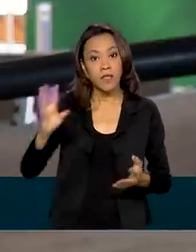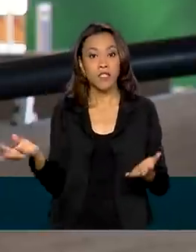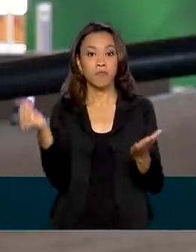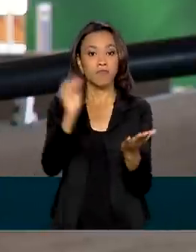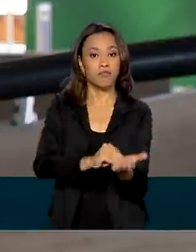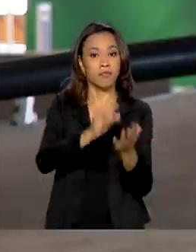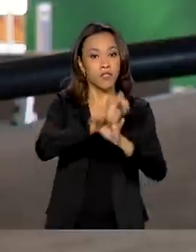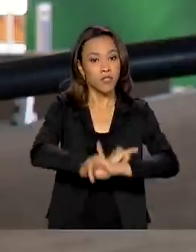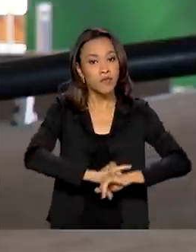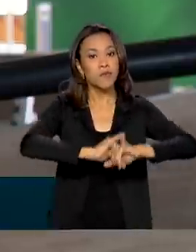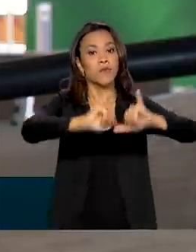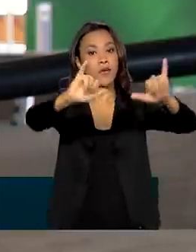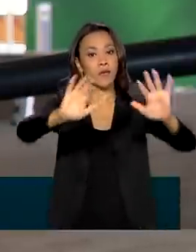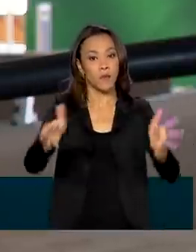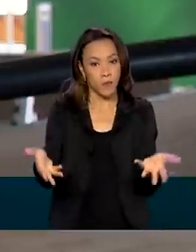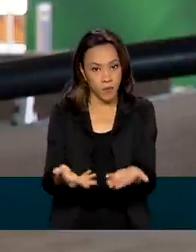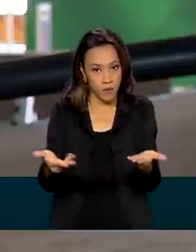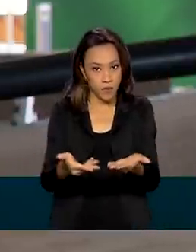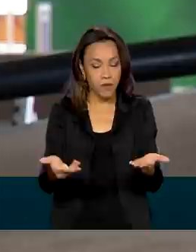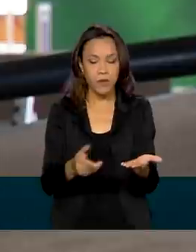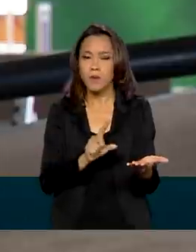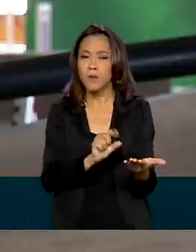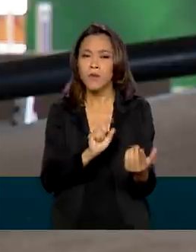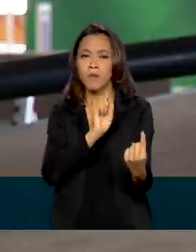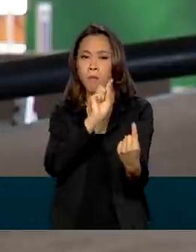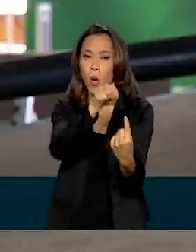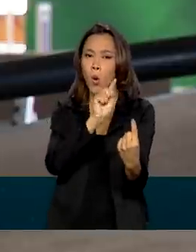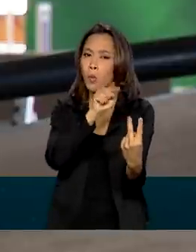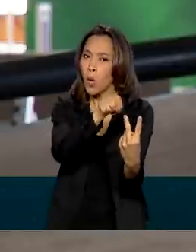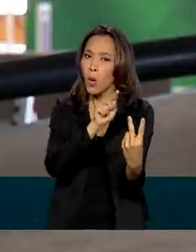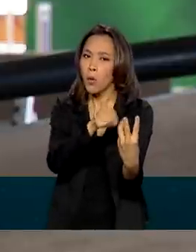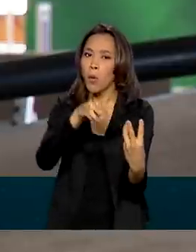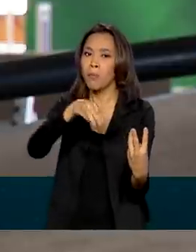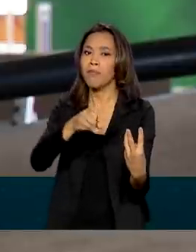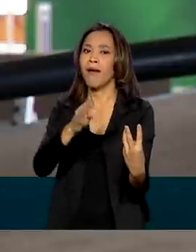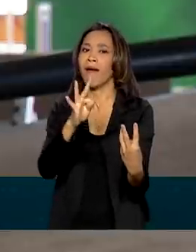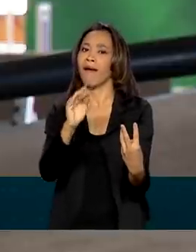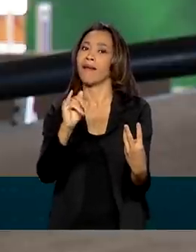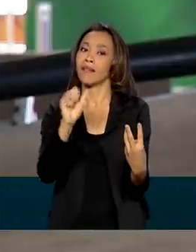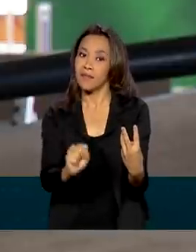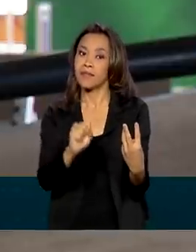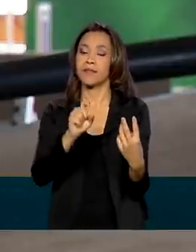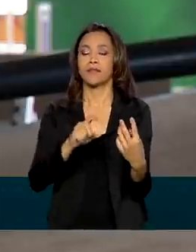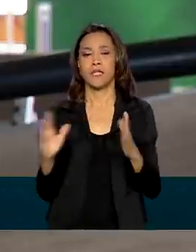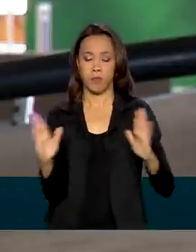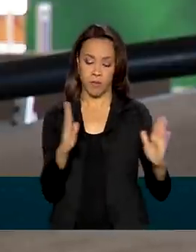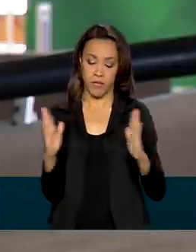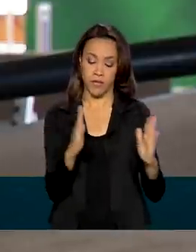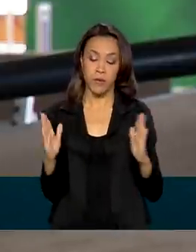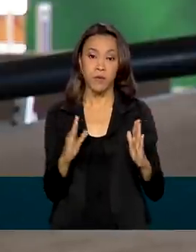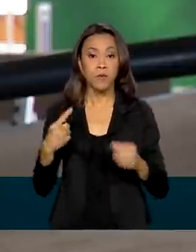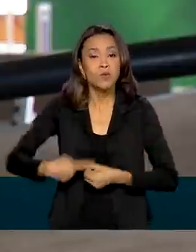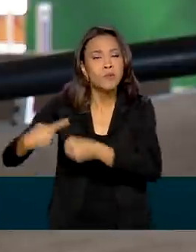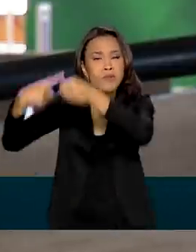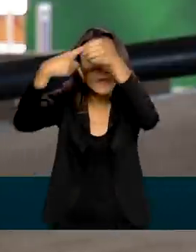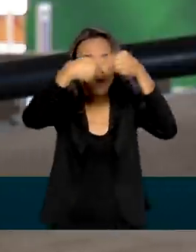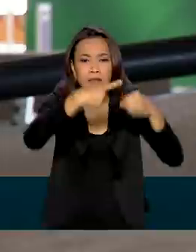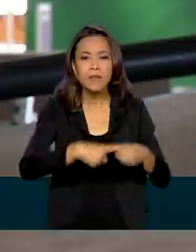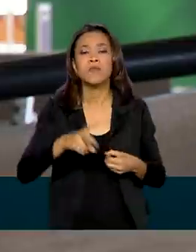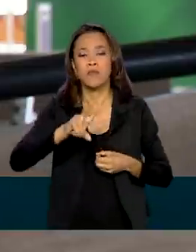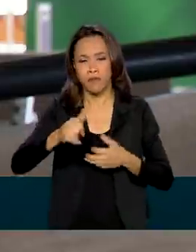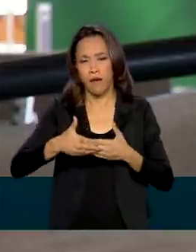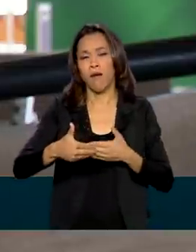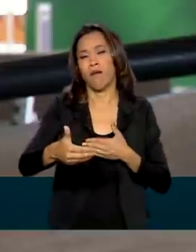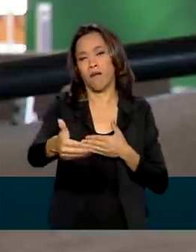Diário Oficial da União de hoje, traz metas e prazos para indicação dos municípios, das localidades que devem receber